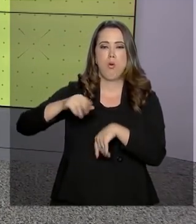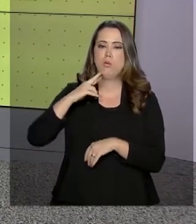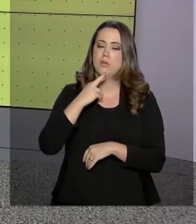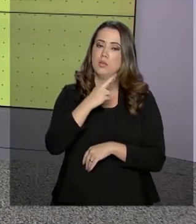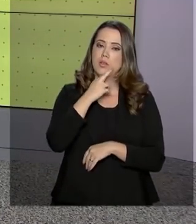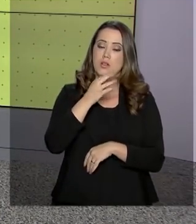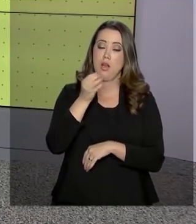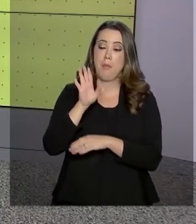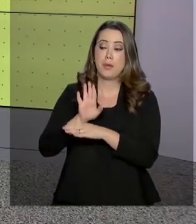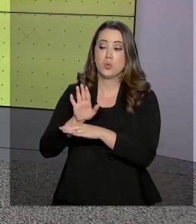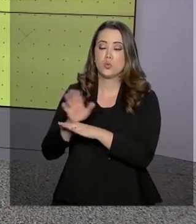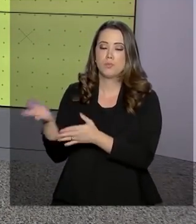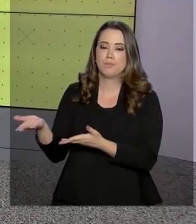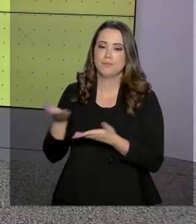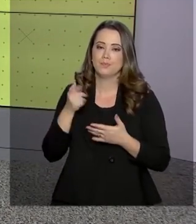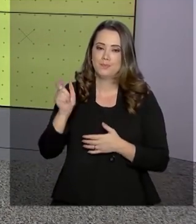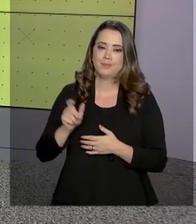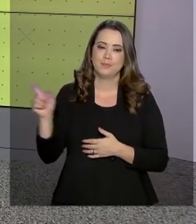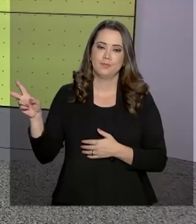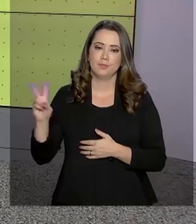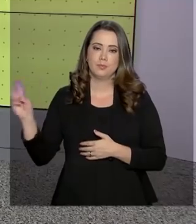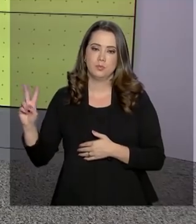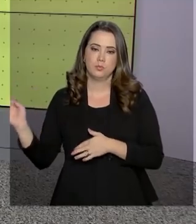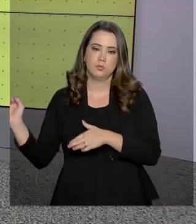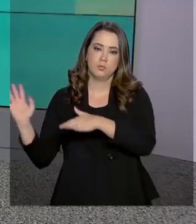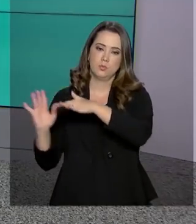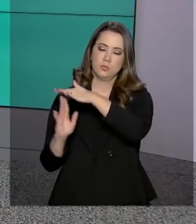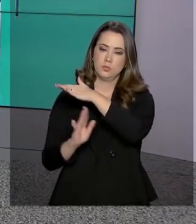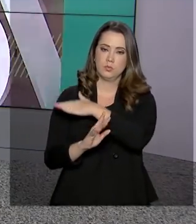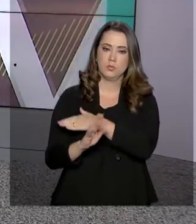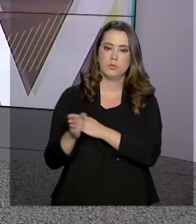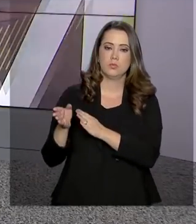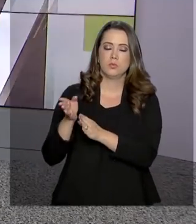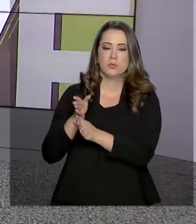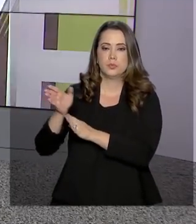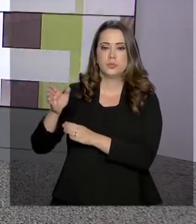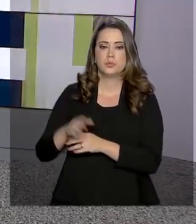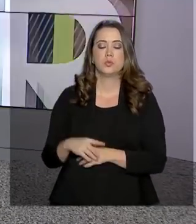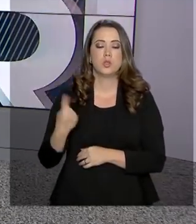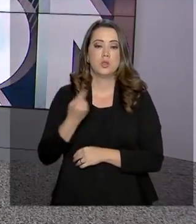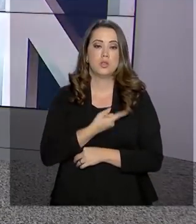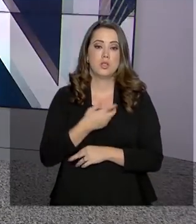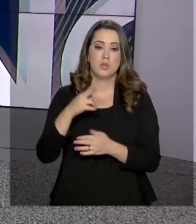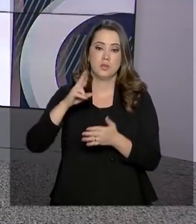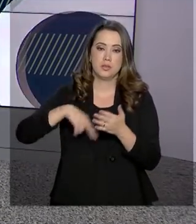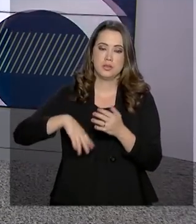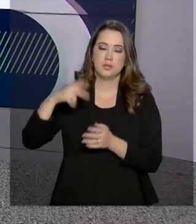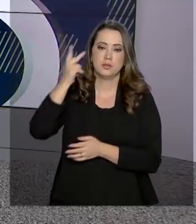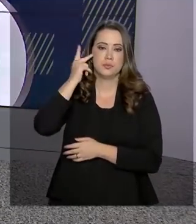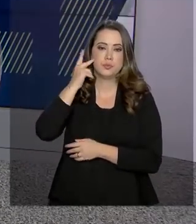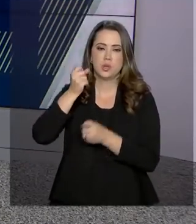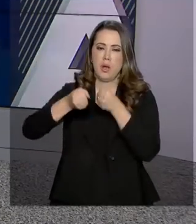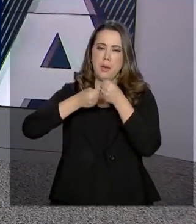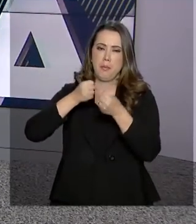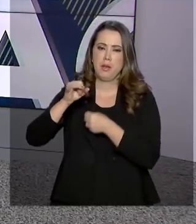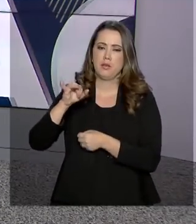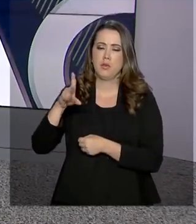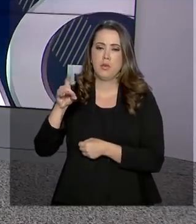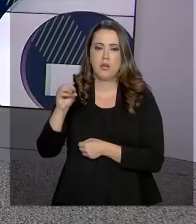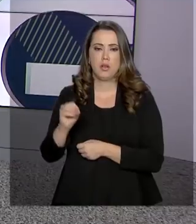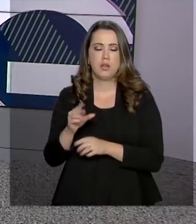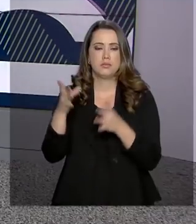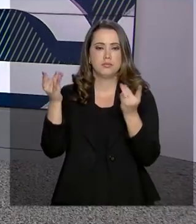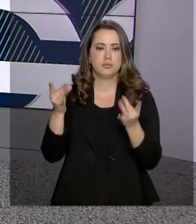recebimento dos imigrantes venezuelanos que chegam ao Brasil pela fronteira. Da nossa redação em São Paulo, o repórter Ricardo